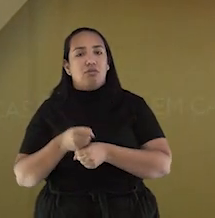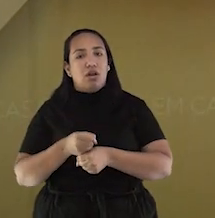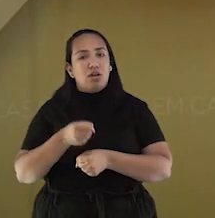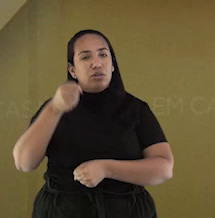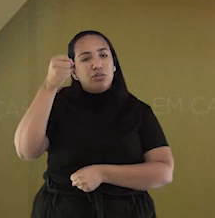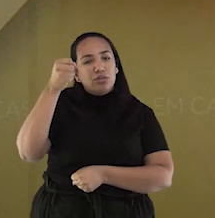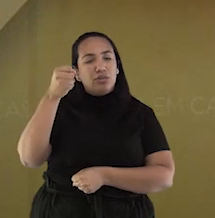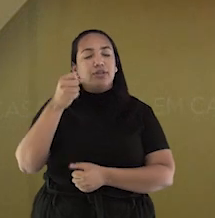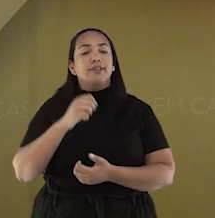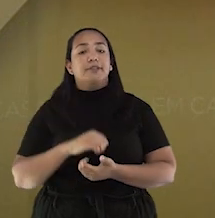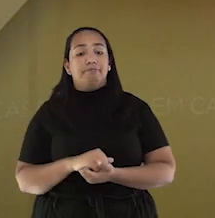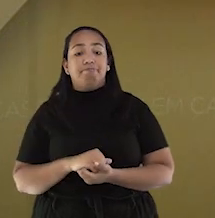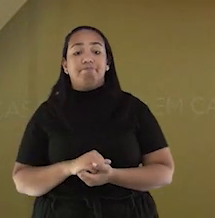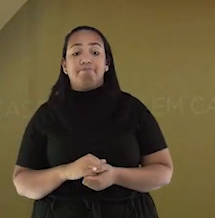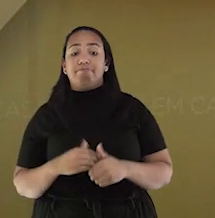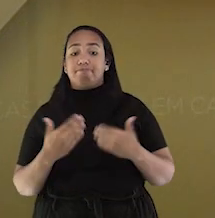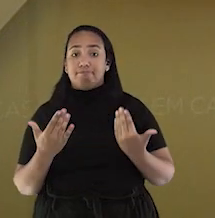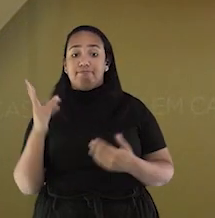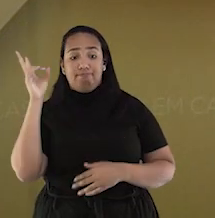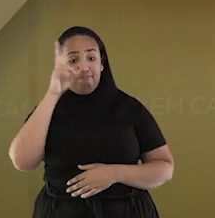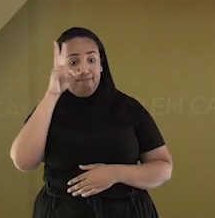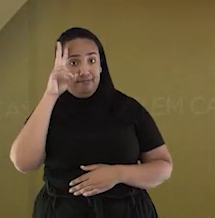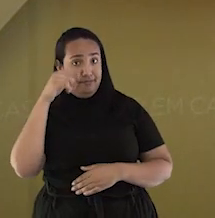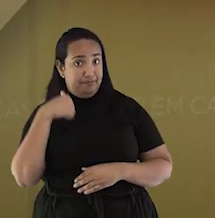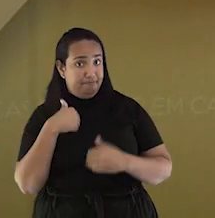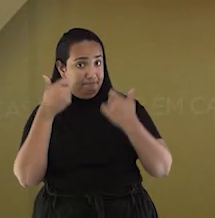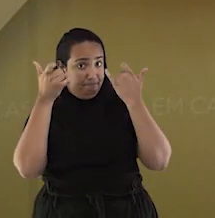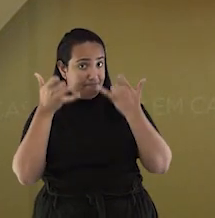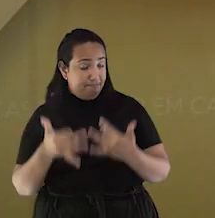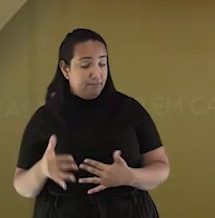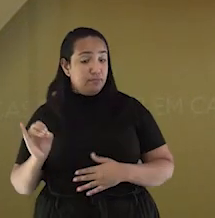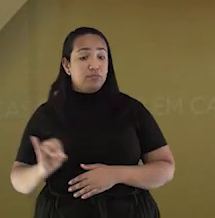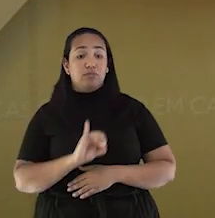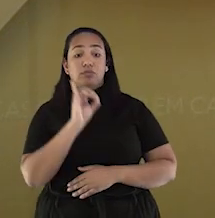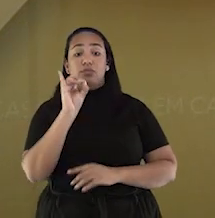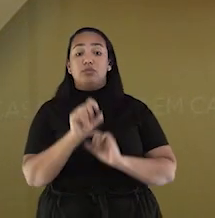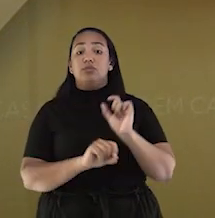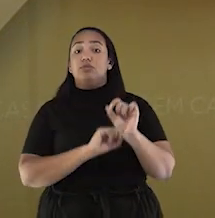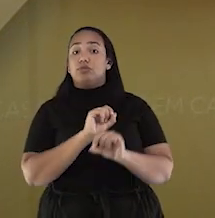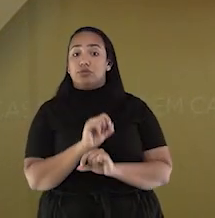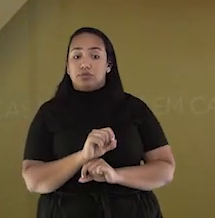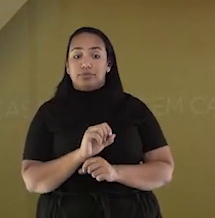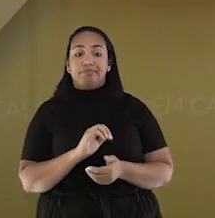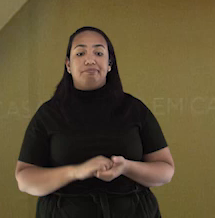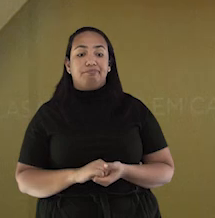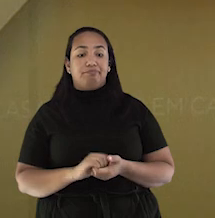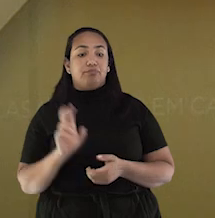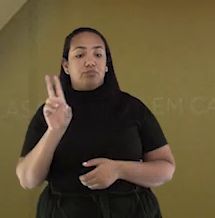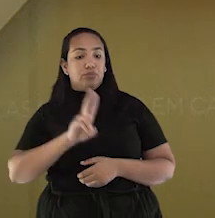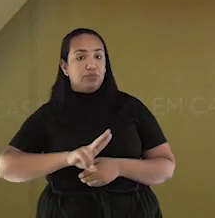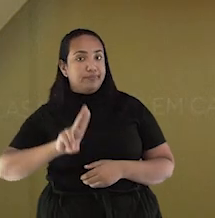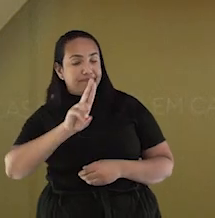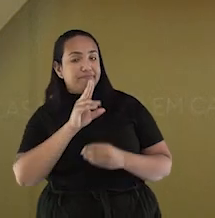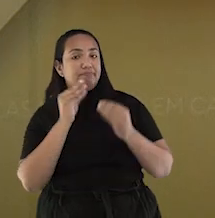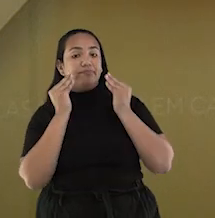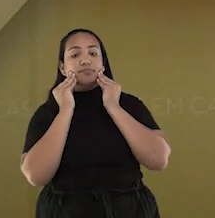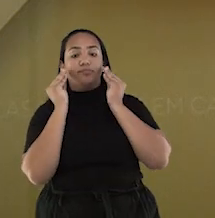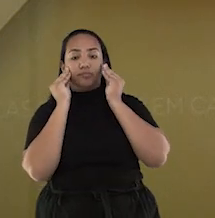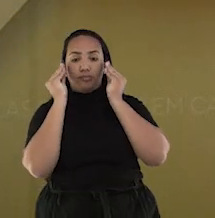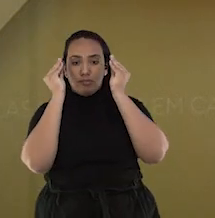Assim, como eu falei anteriormente, é importante ao se expor ao sol usar protetor solar,